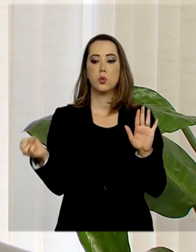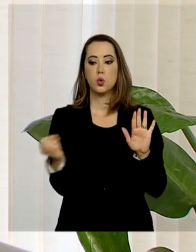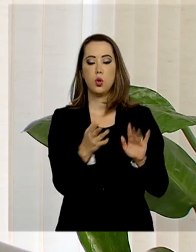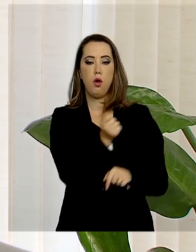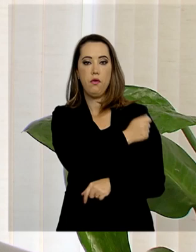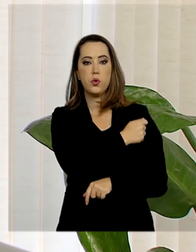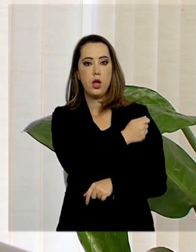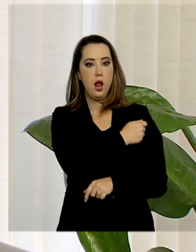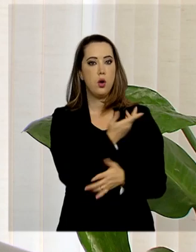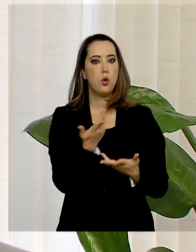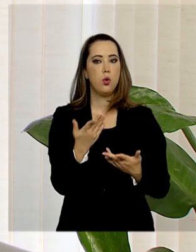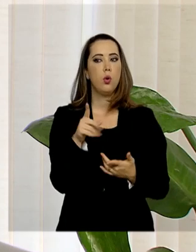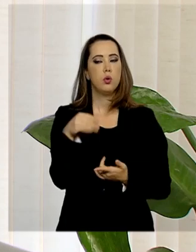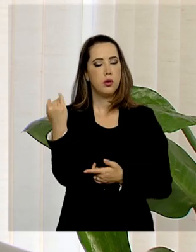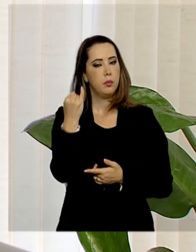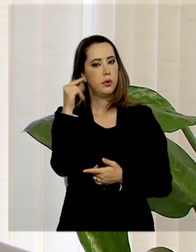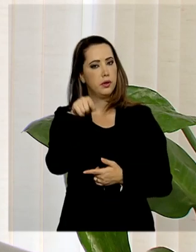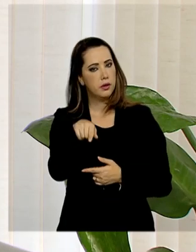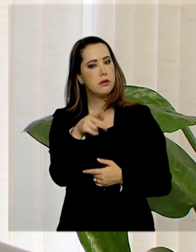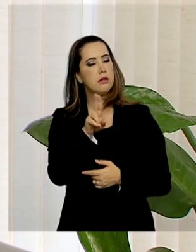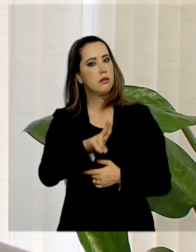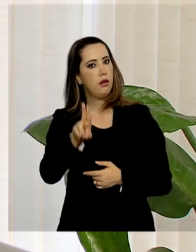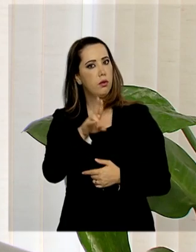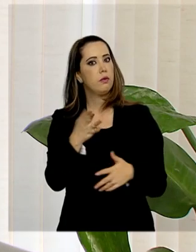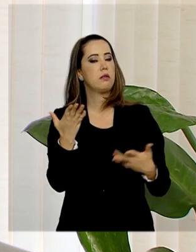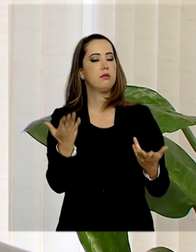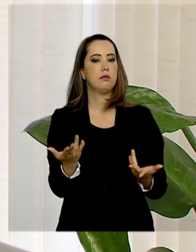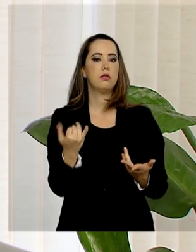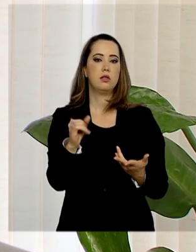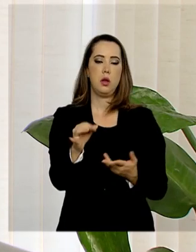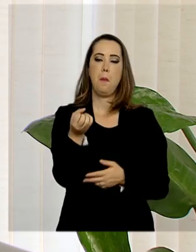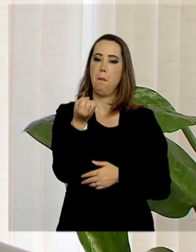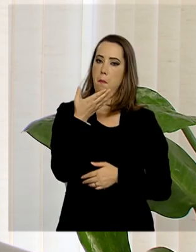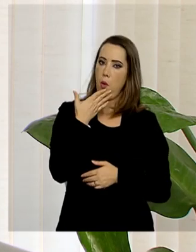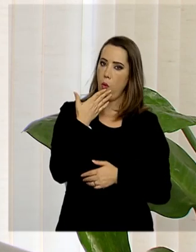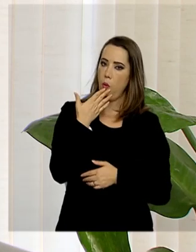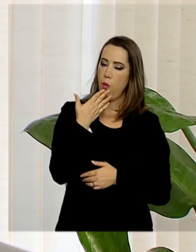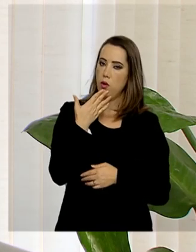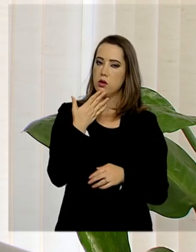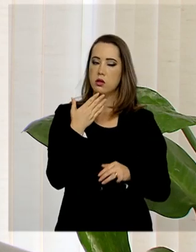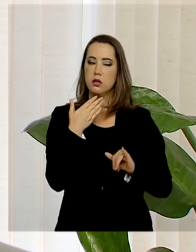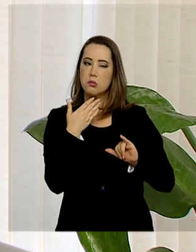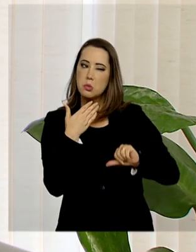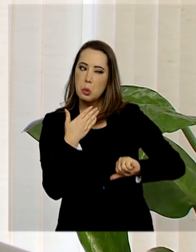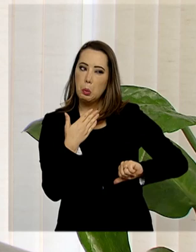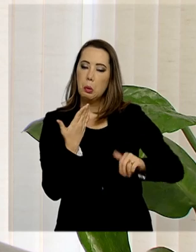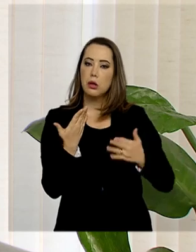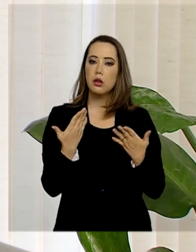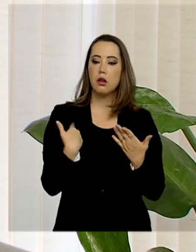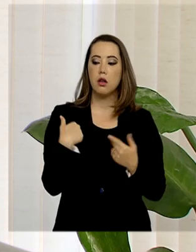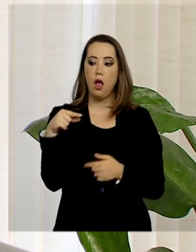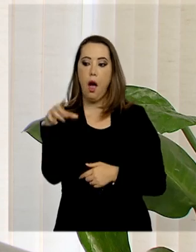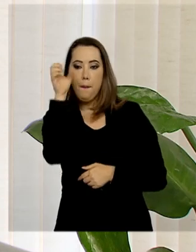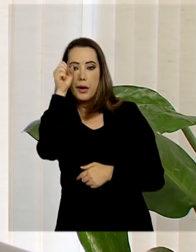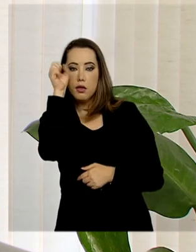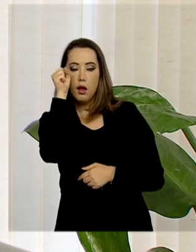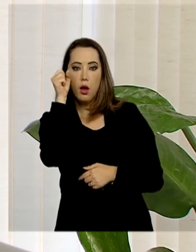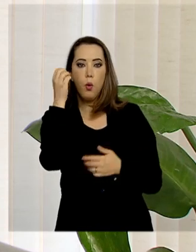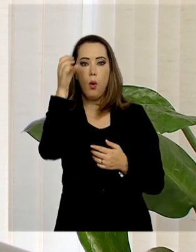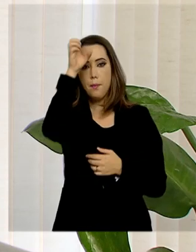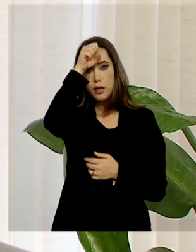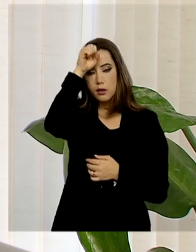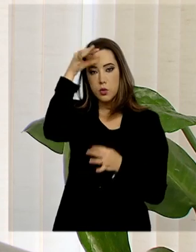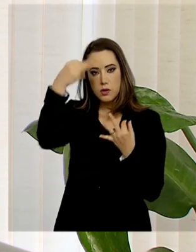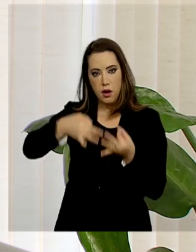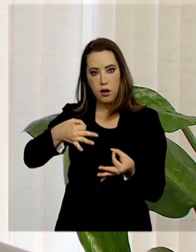alunos o valor da instituição dele. Então, se a instituição dele é uma boa instituição, permitiu que ele tivesse um conhecimento, ele realmente deve